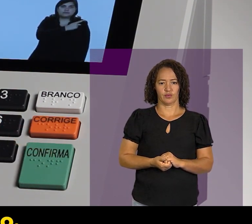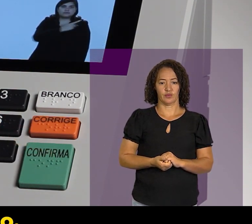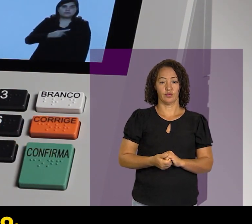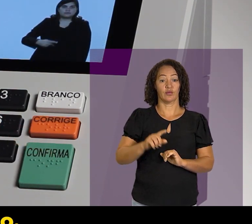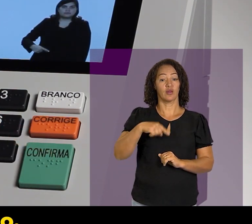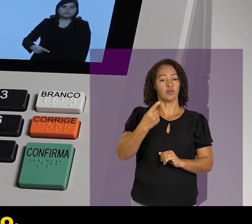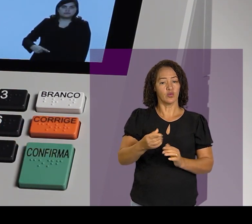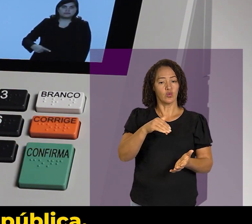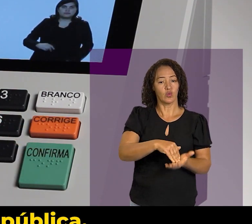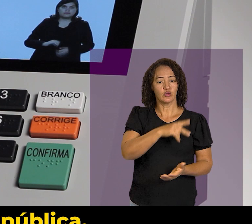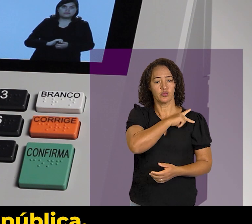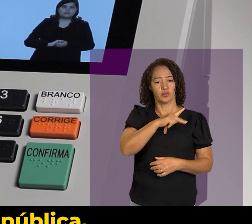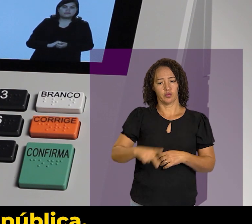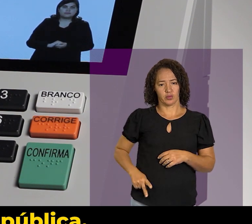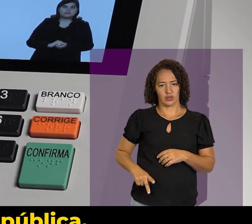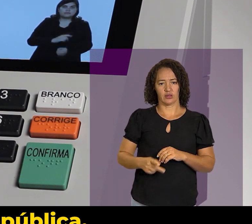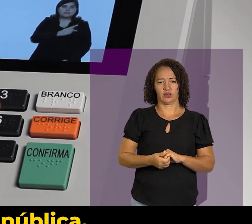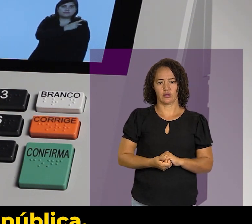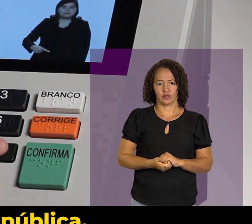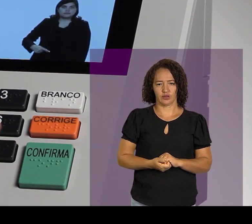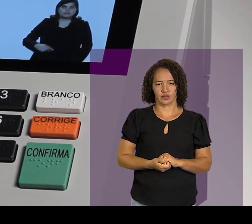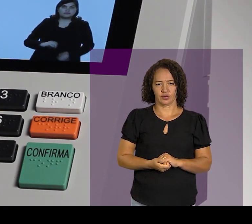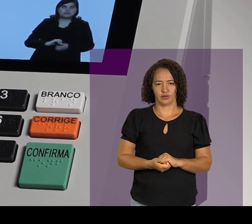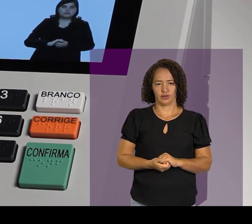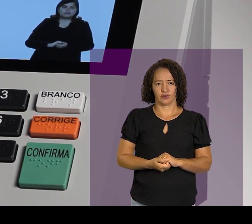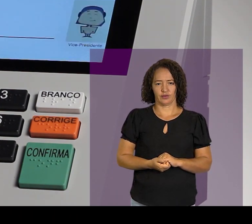E por último, presidência da república.